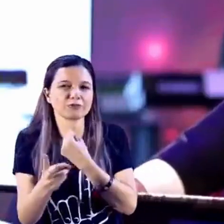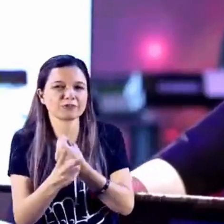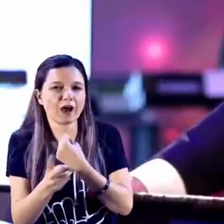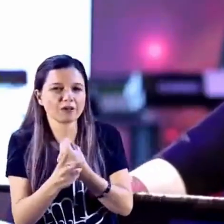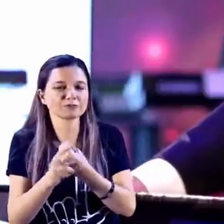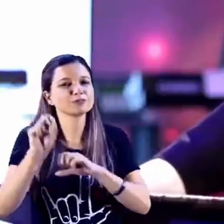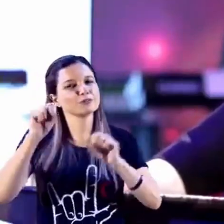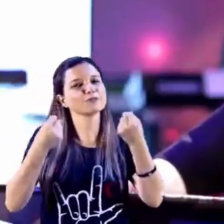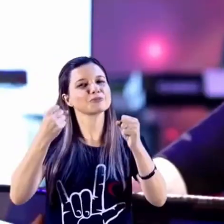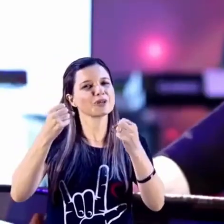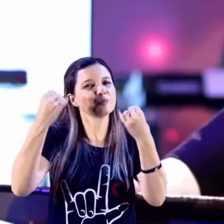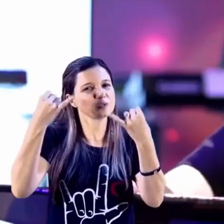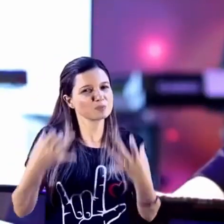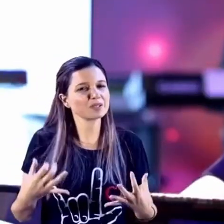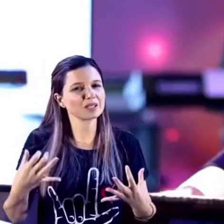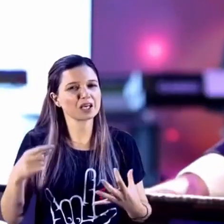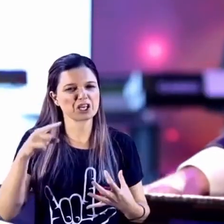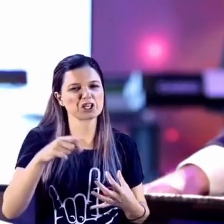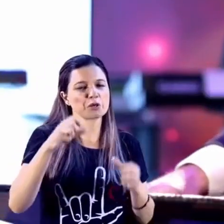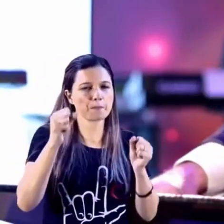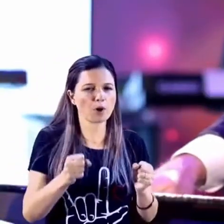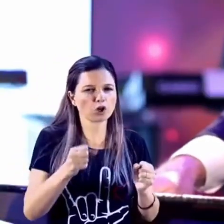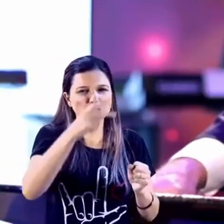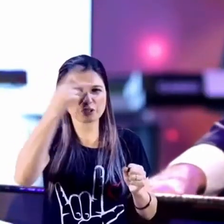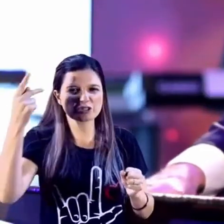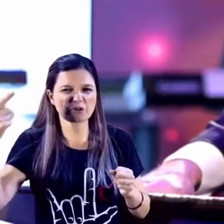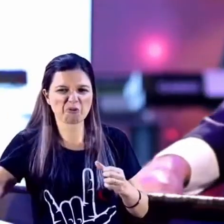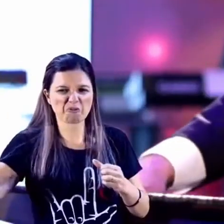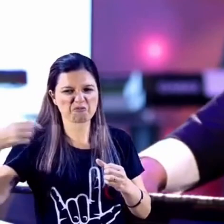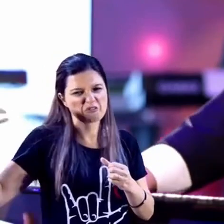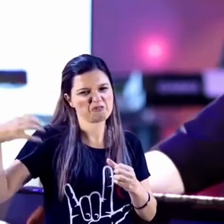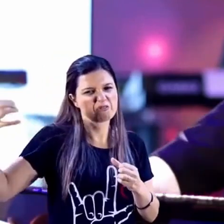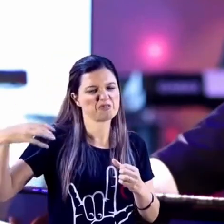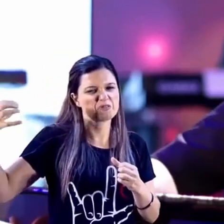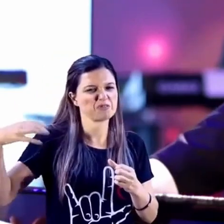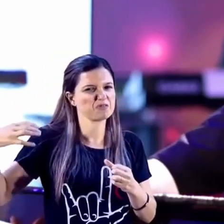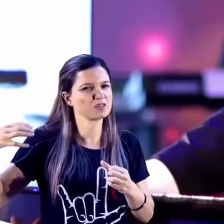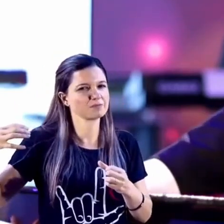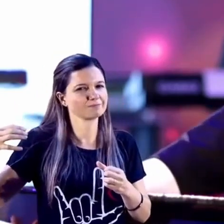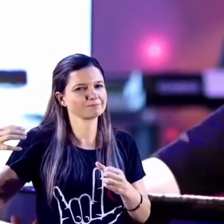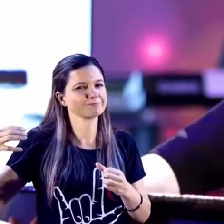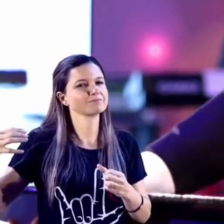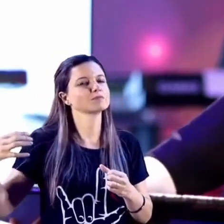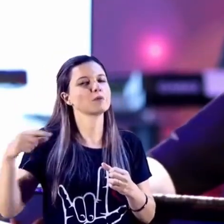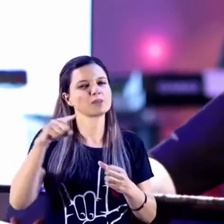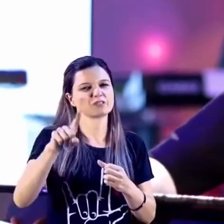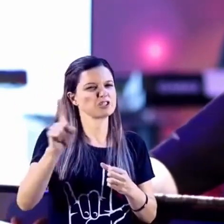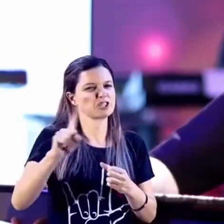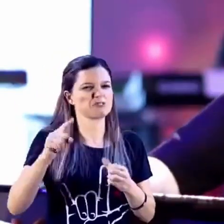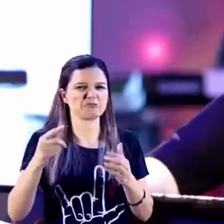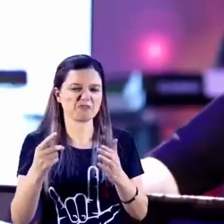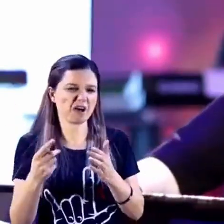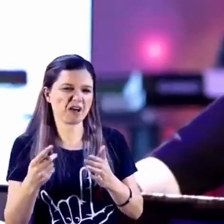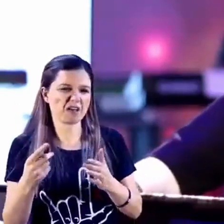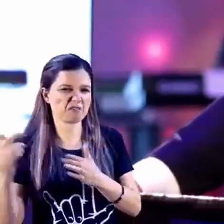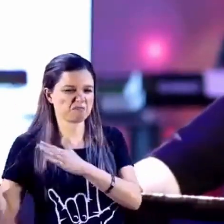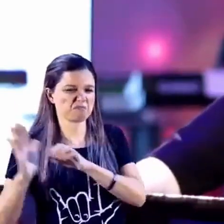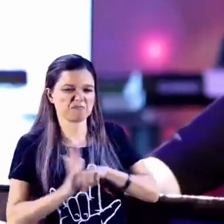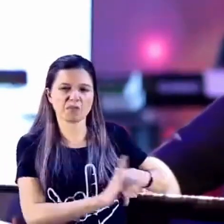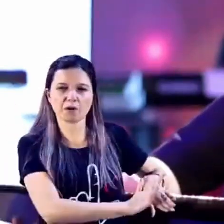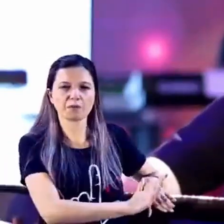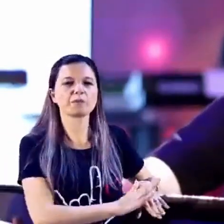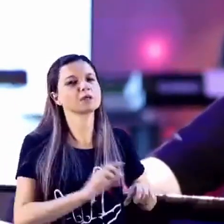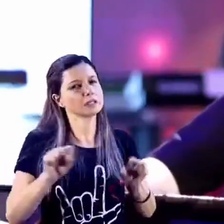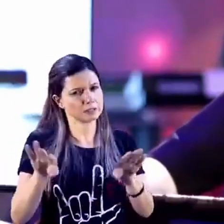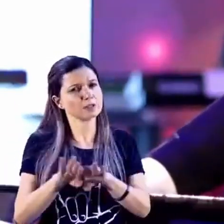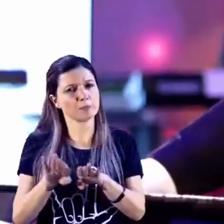Levo de Salmos também diz que, Salmo 23 diz que o Senhor é meu pastor, nada me faltará. Nada vai te faltar.